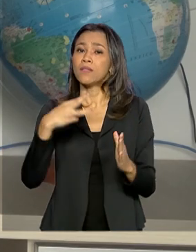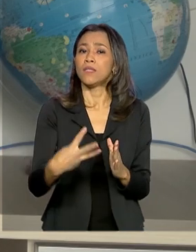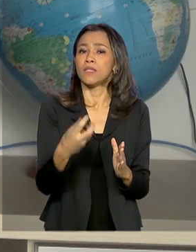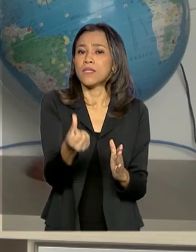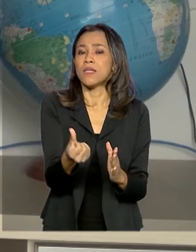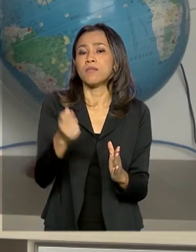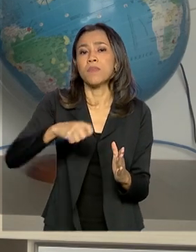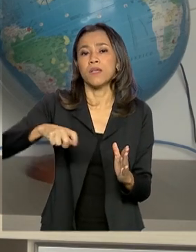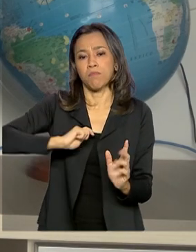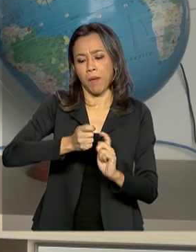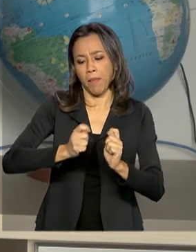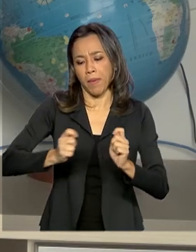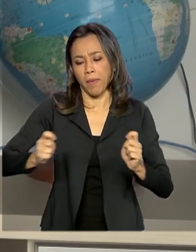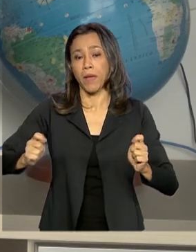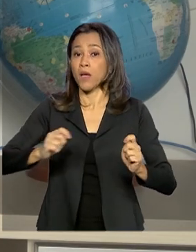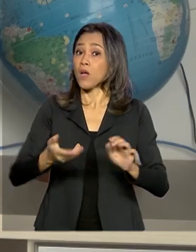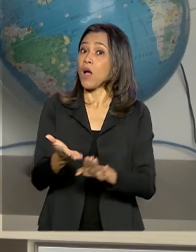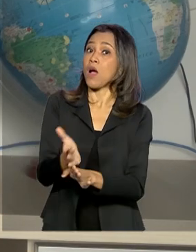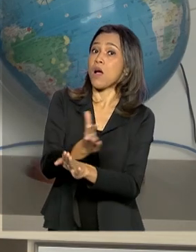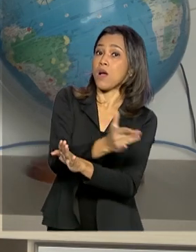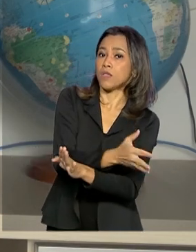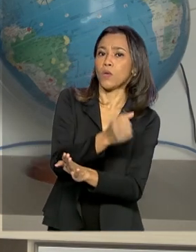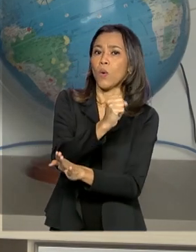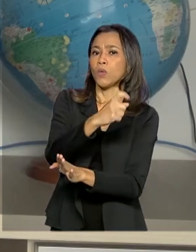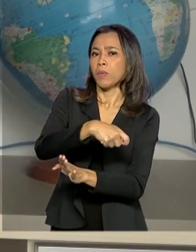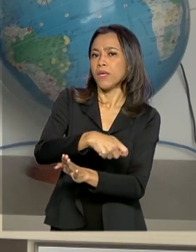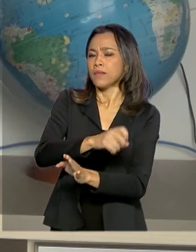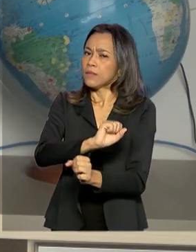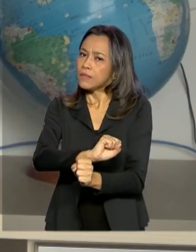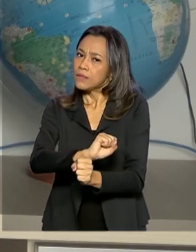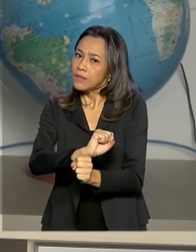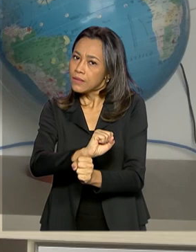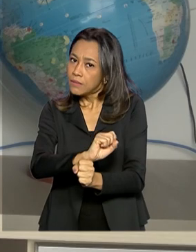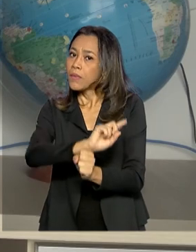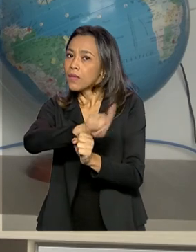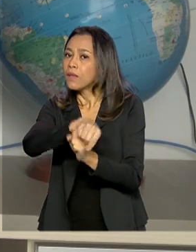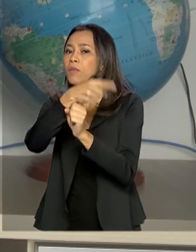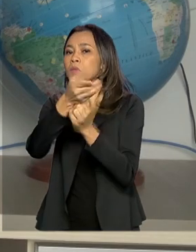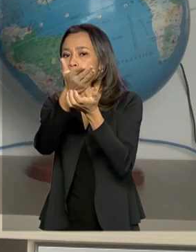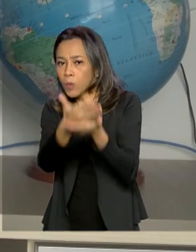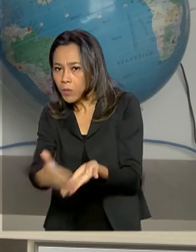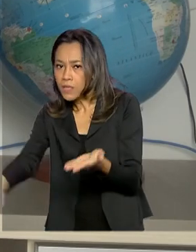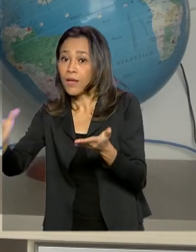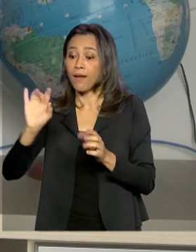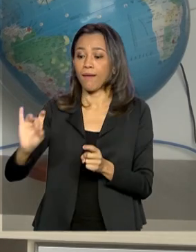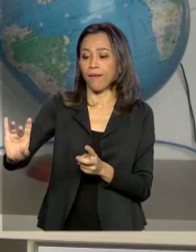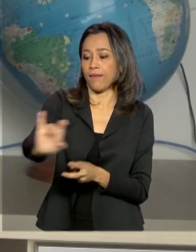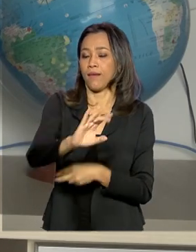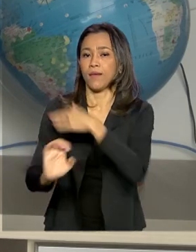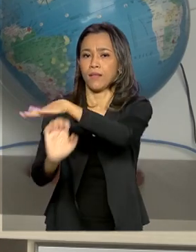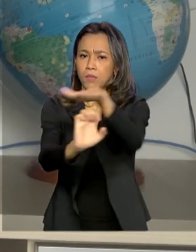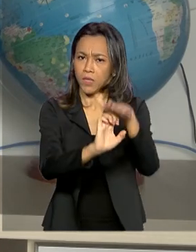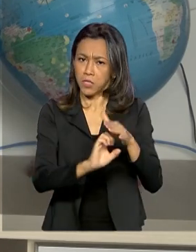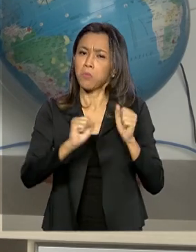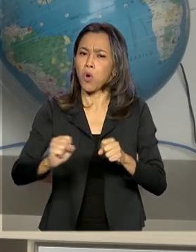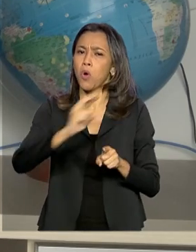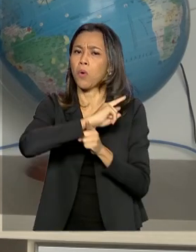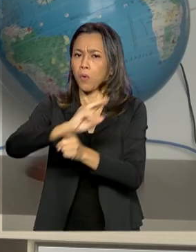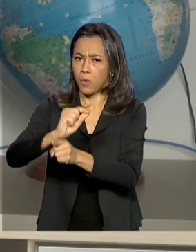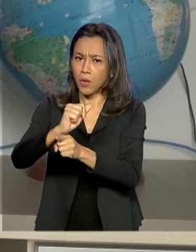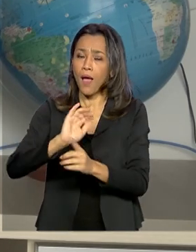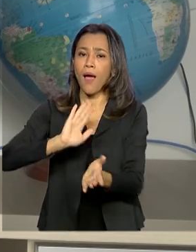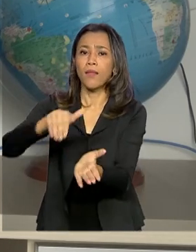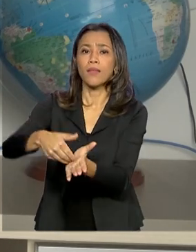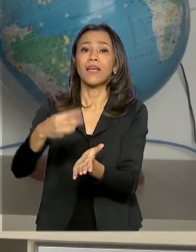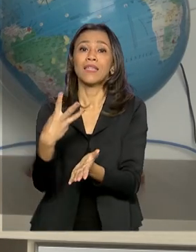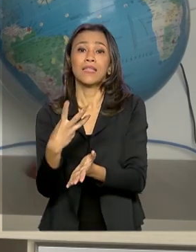sendo que os primeiros oito meses serão de carência. Cada empresa pode pegar emprestado até 30% da receita